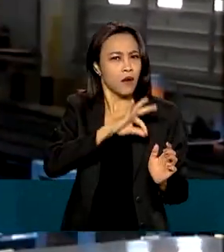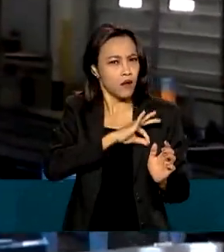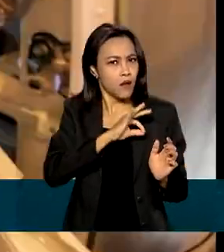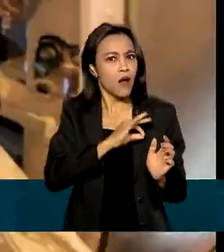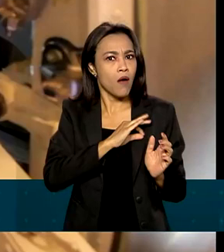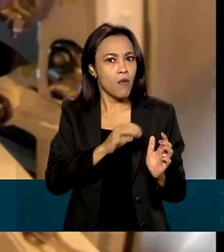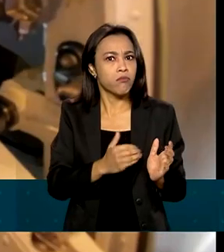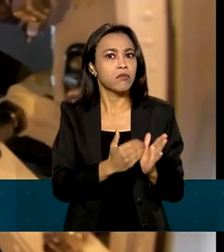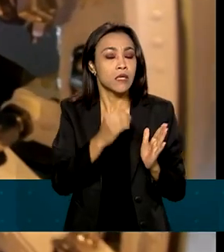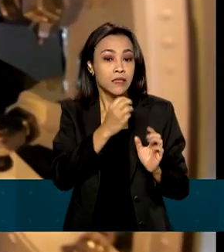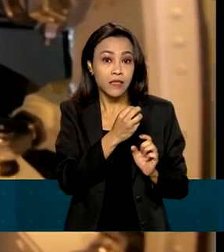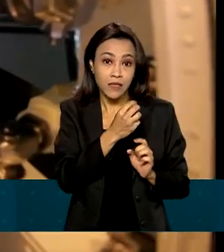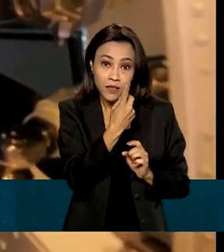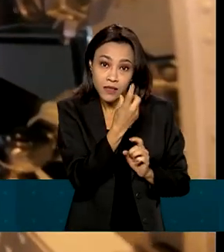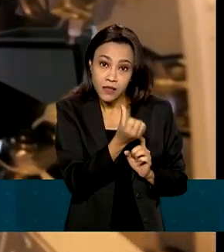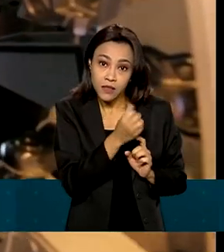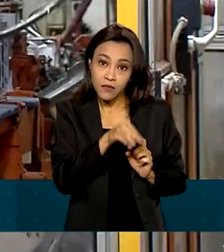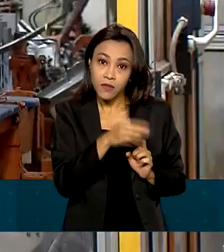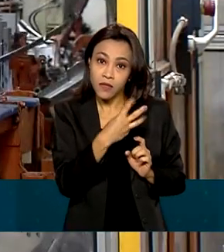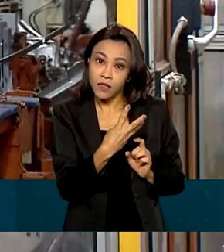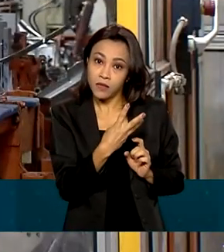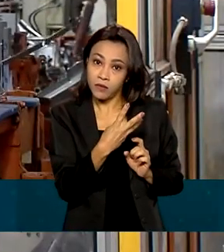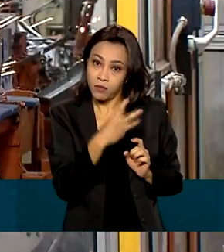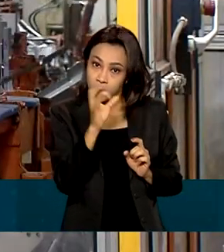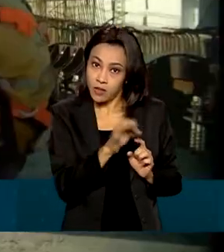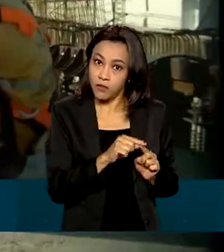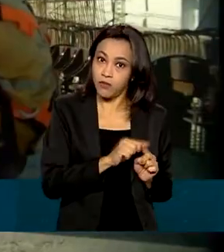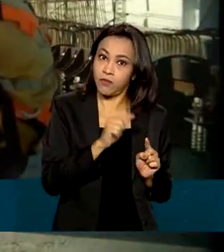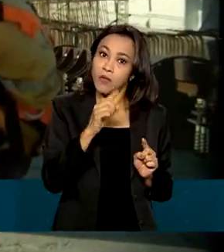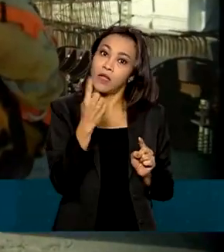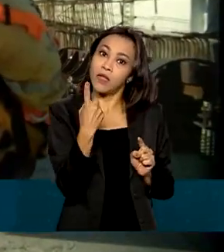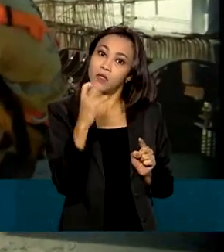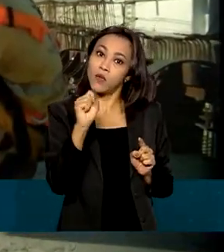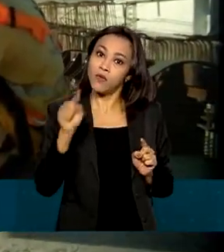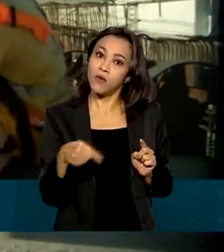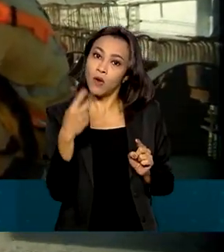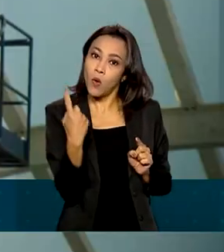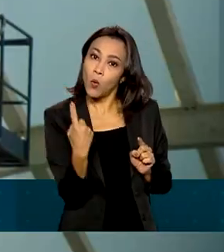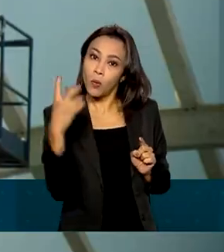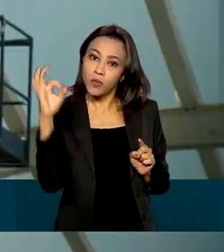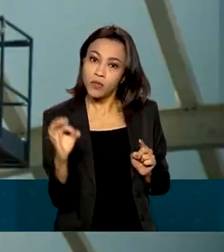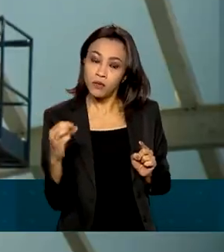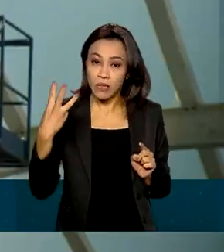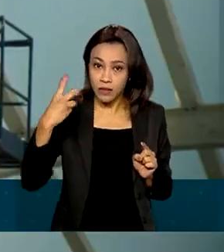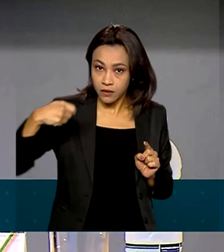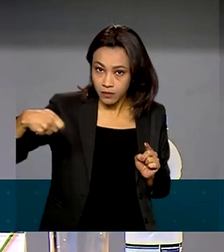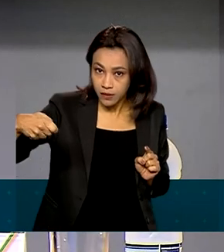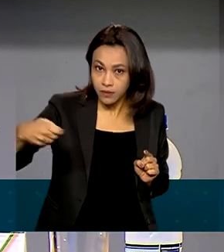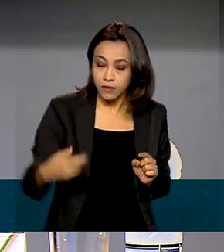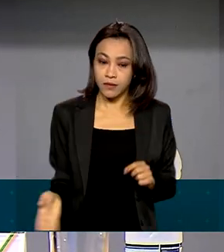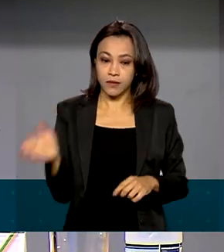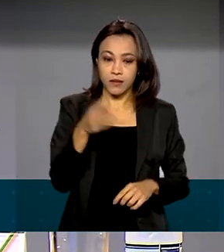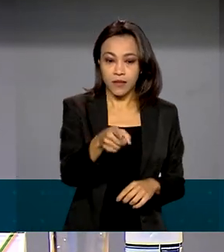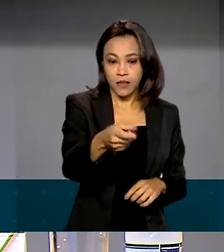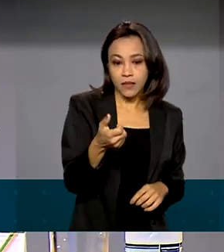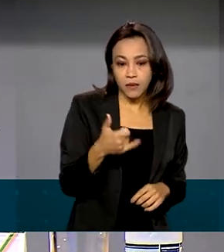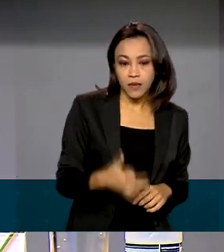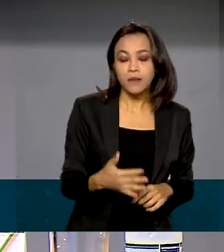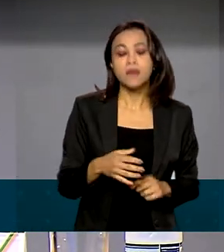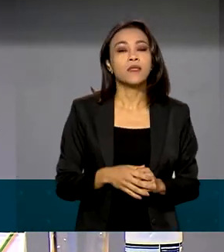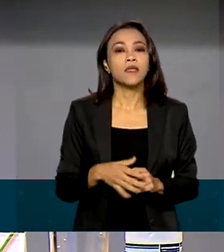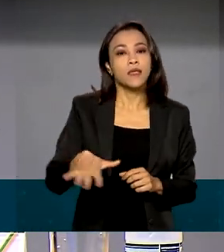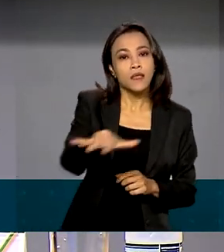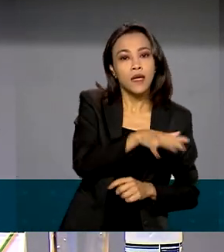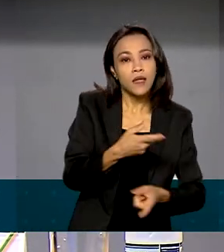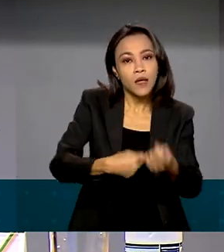16,3% no segundo bimestre para 18,1% no terceiro bimestre. Está sendo gerado muito emprego na economia